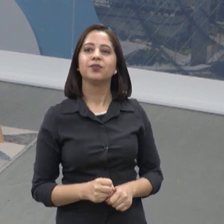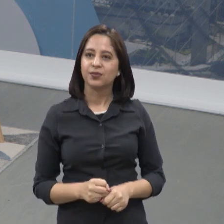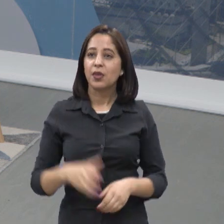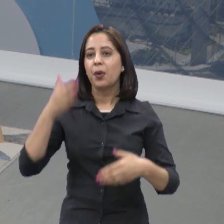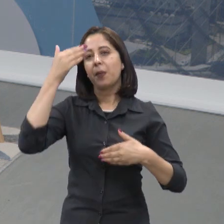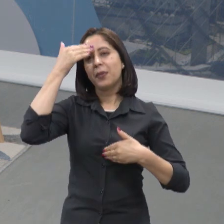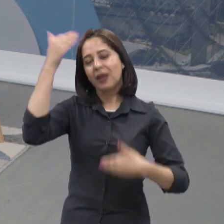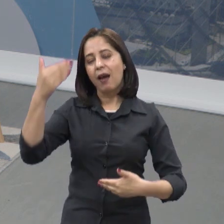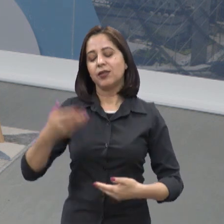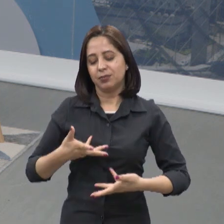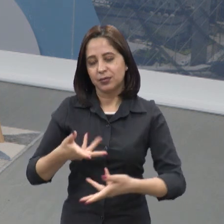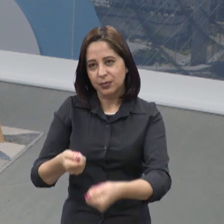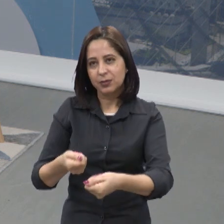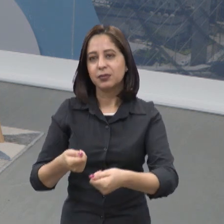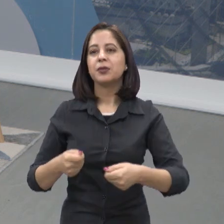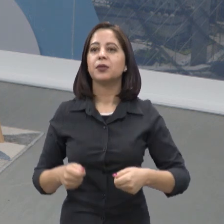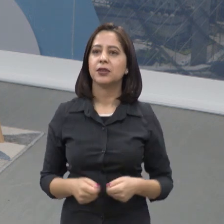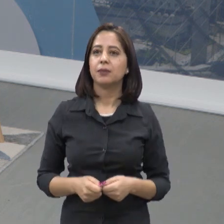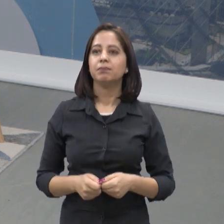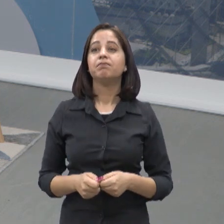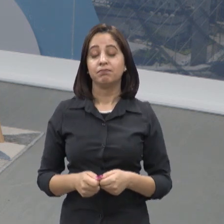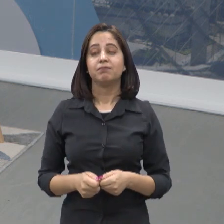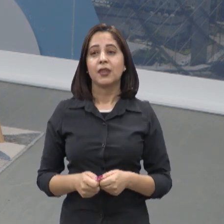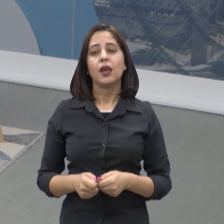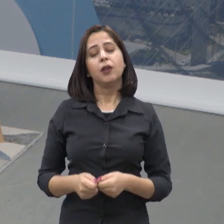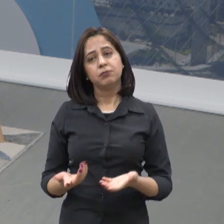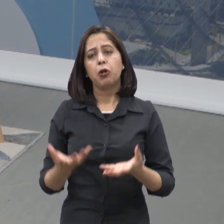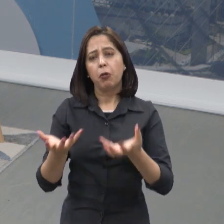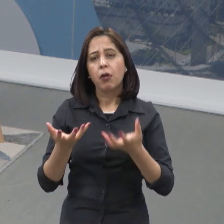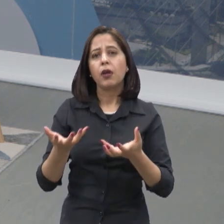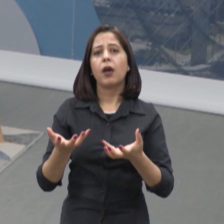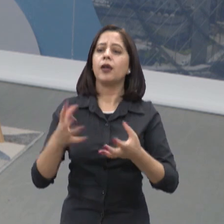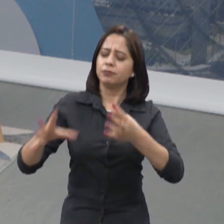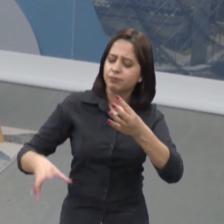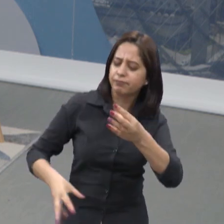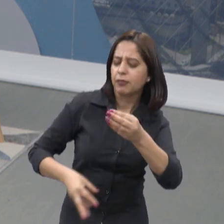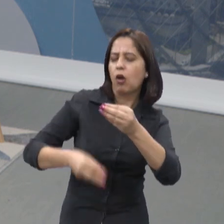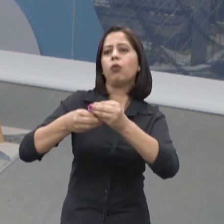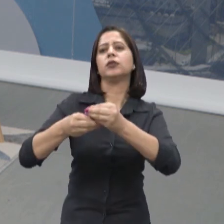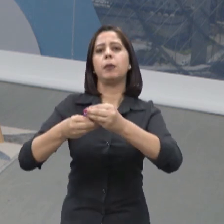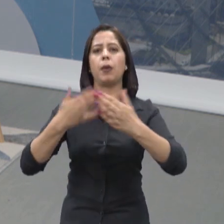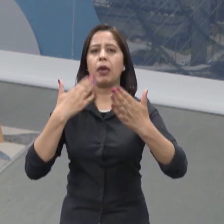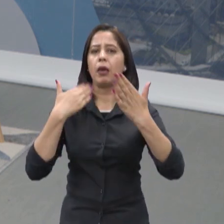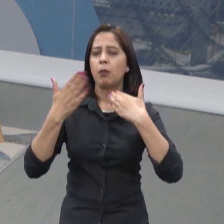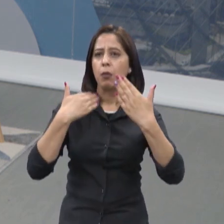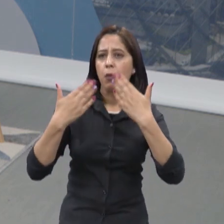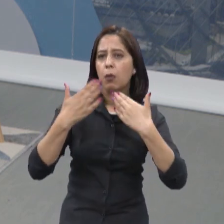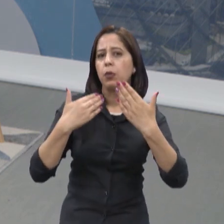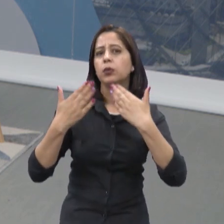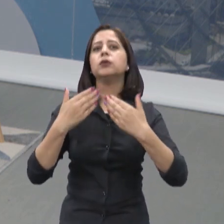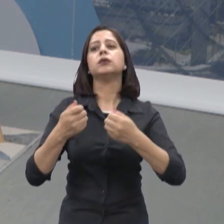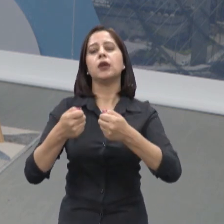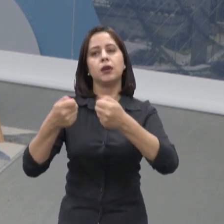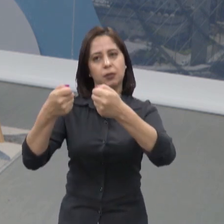convite e espero poder, né, contribuir aqui para esse debate, né, a gente entender um pouquinho o